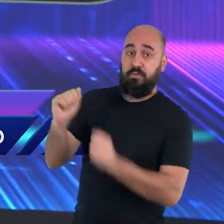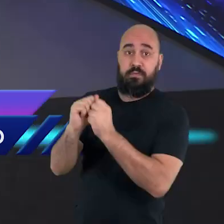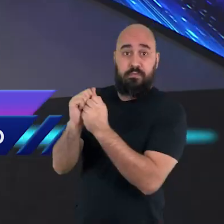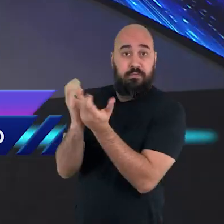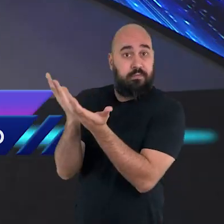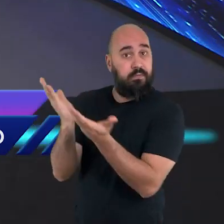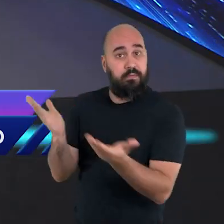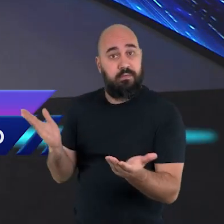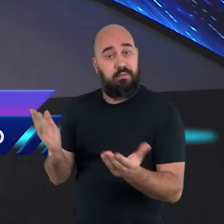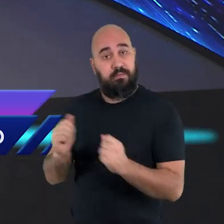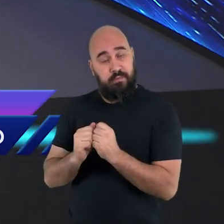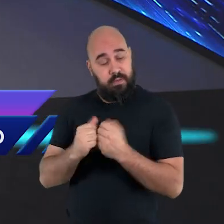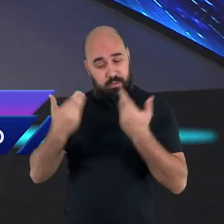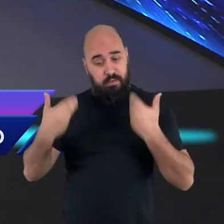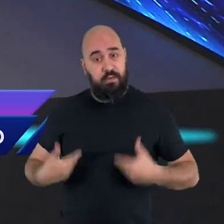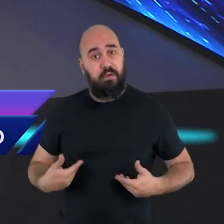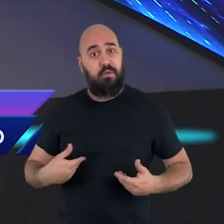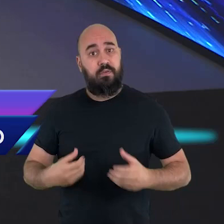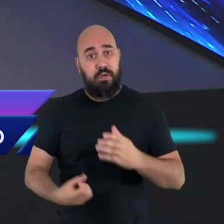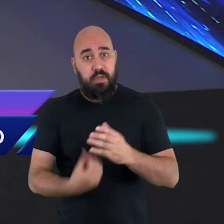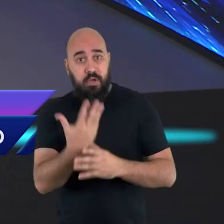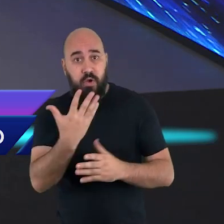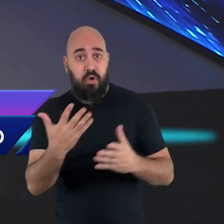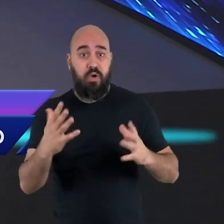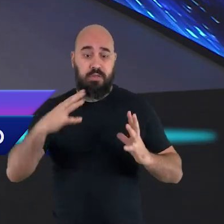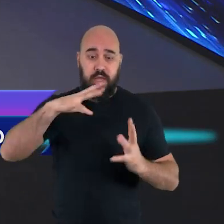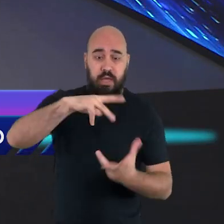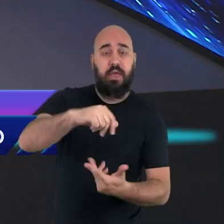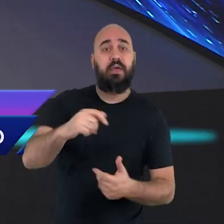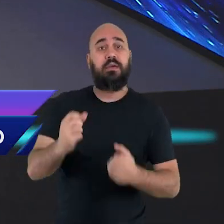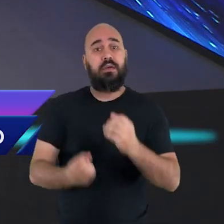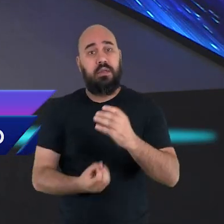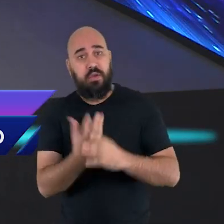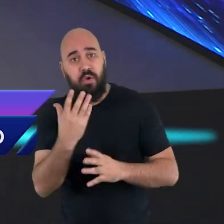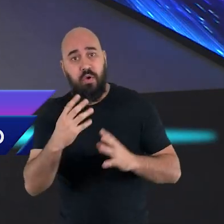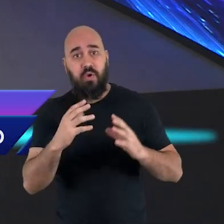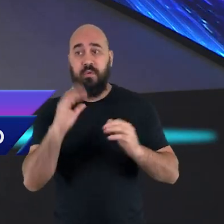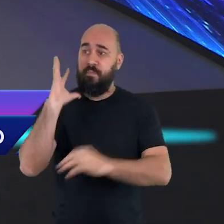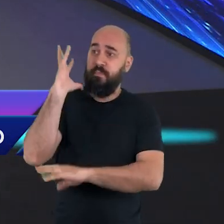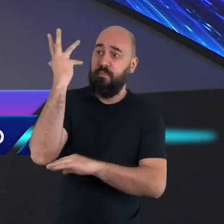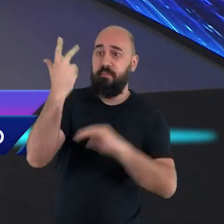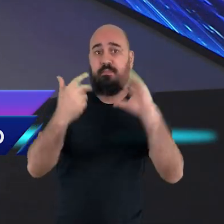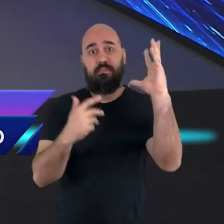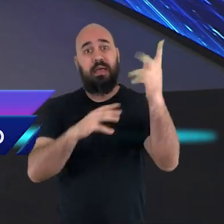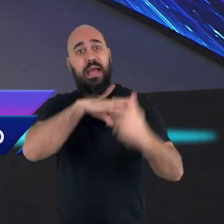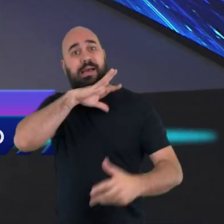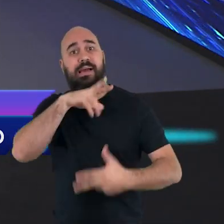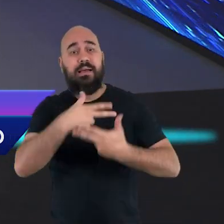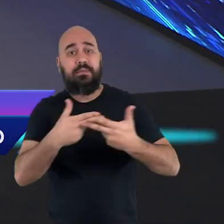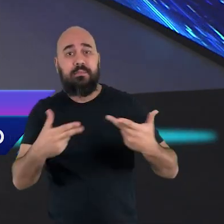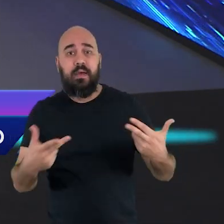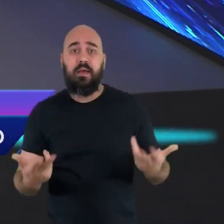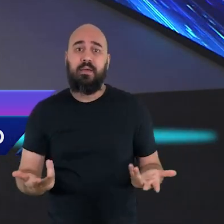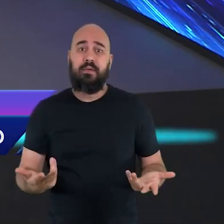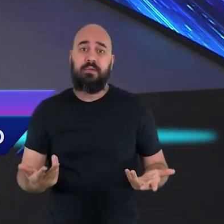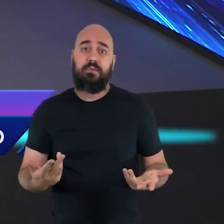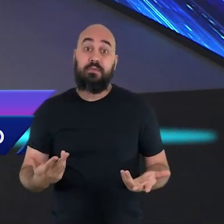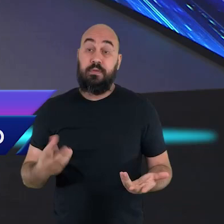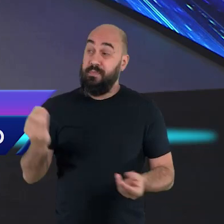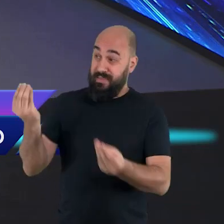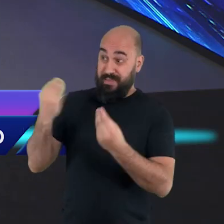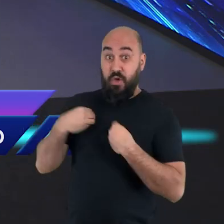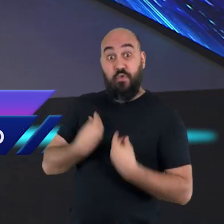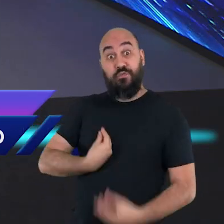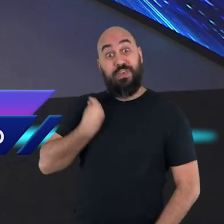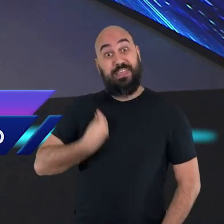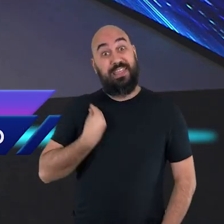Ele nos criou. E porque Ele nos criou, nos criou para uma vida eterna. É por isso que nós não gostamos da morte. É por isso que nós não